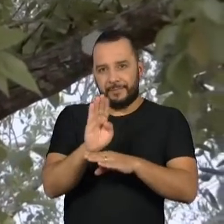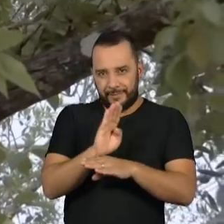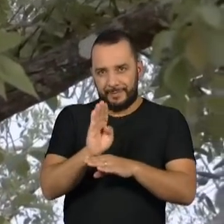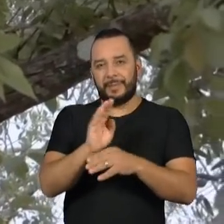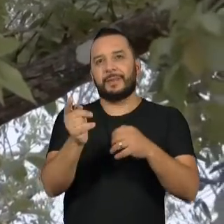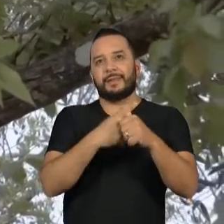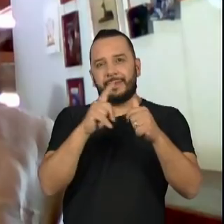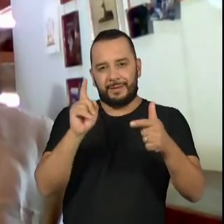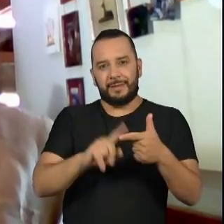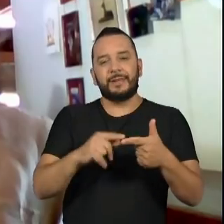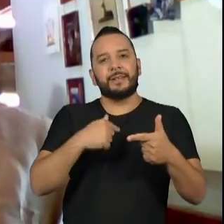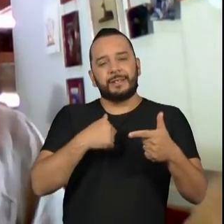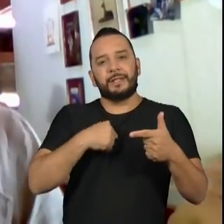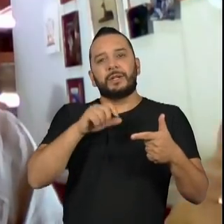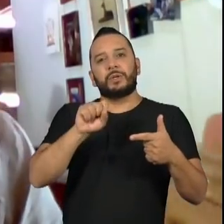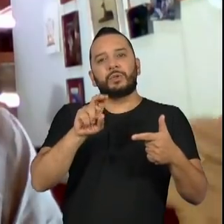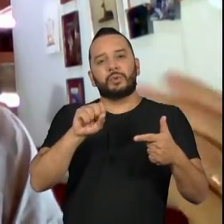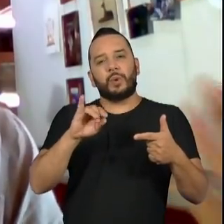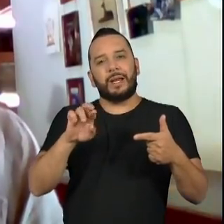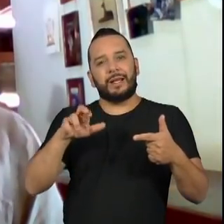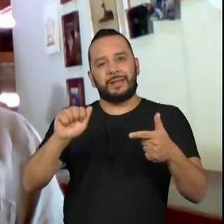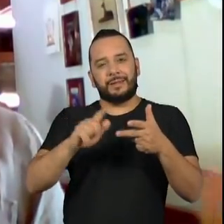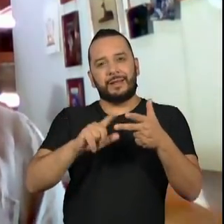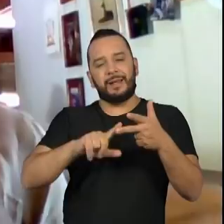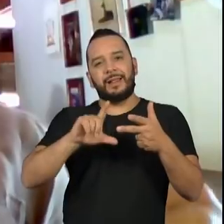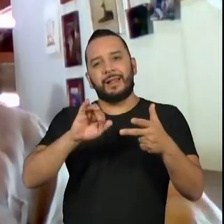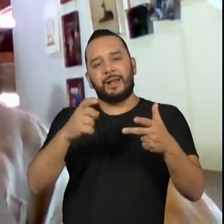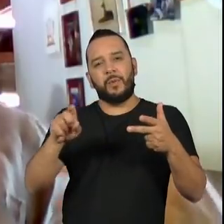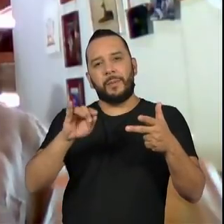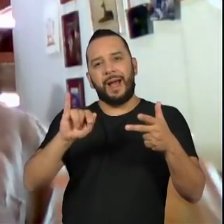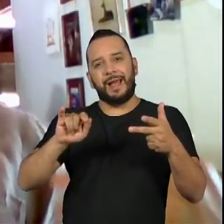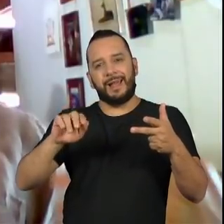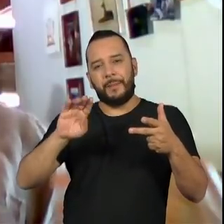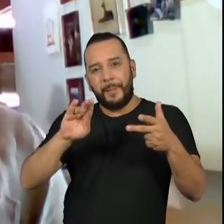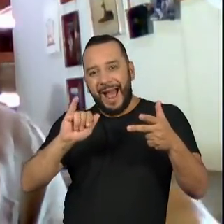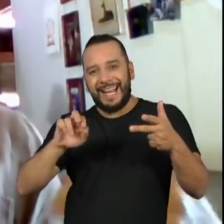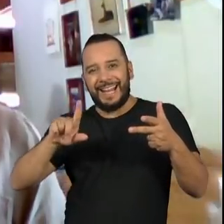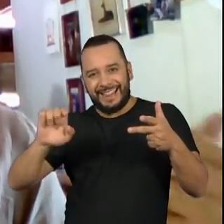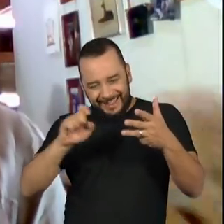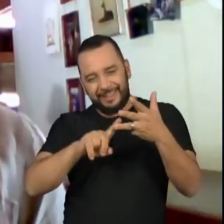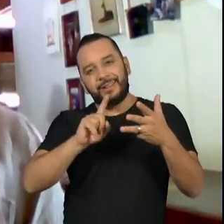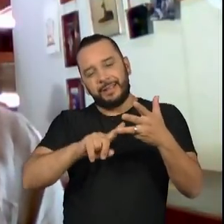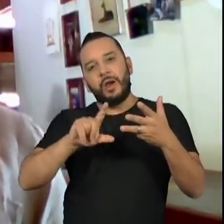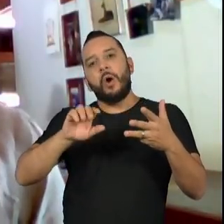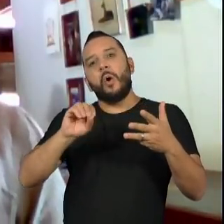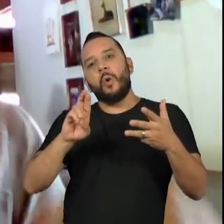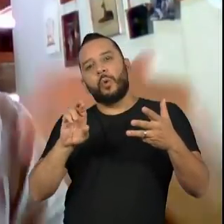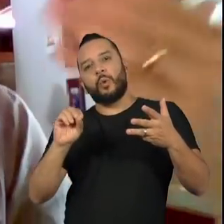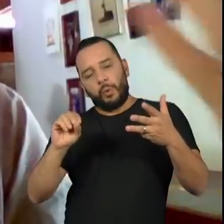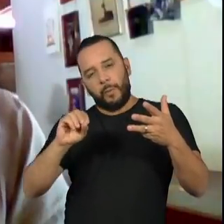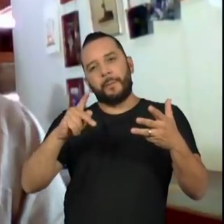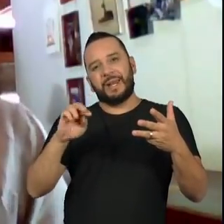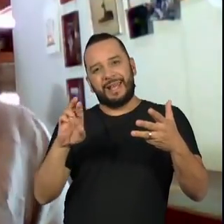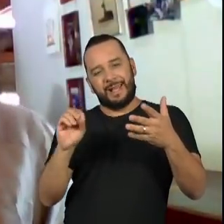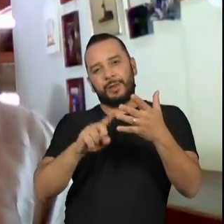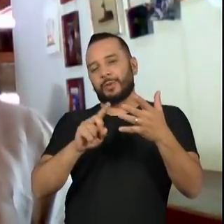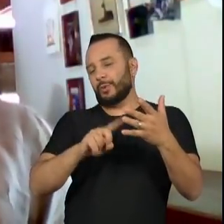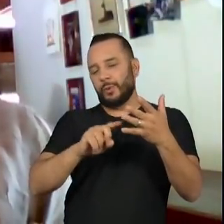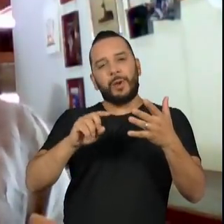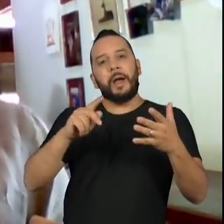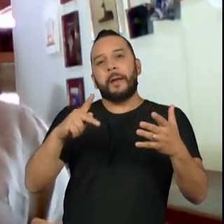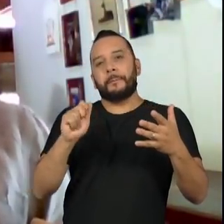também de sussuarana, leão baio, leão do lombo preto, onça bodera, pantera.